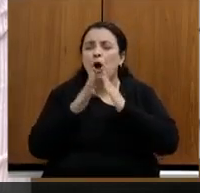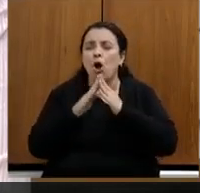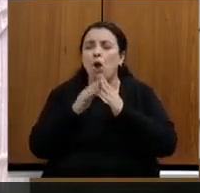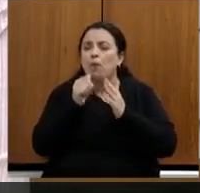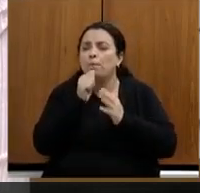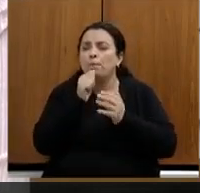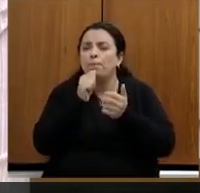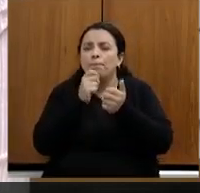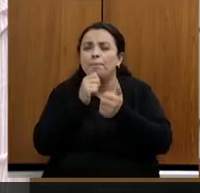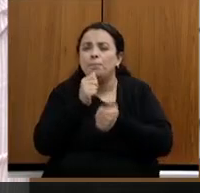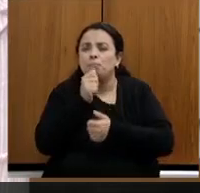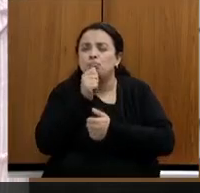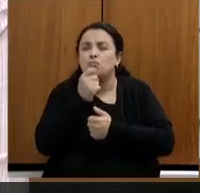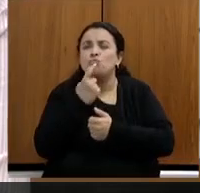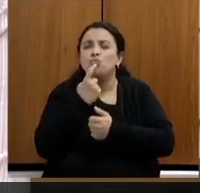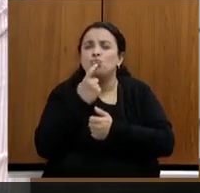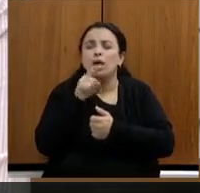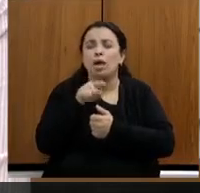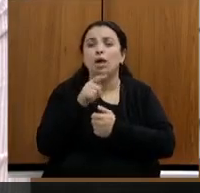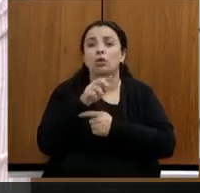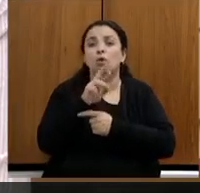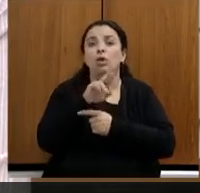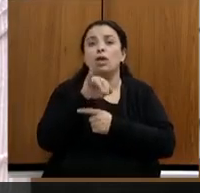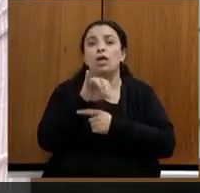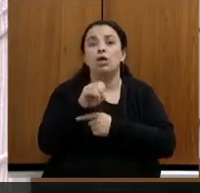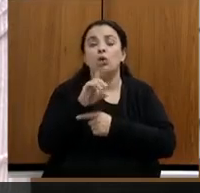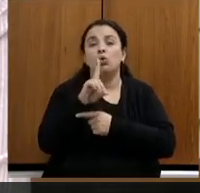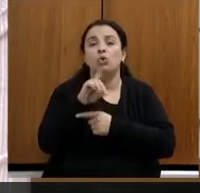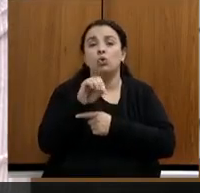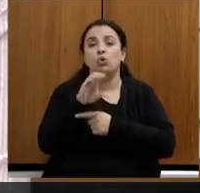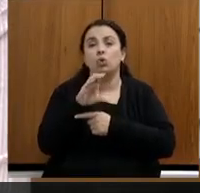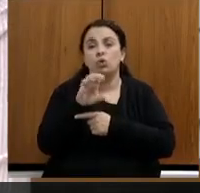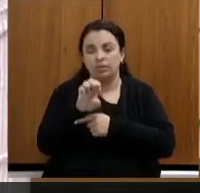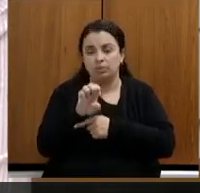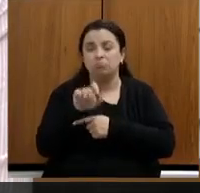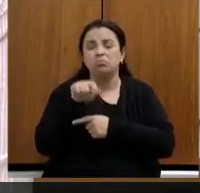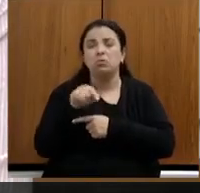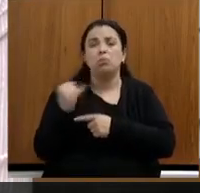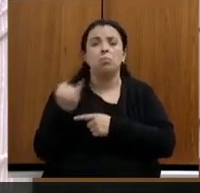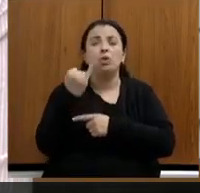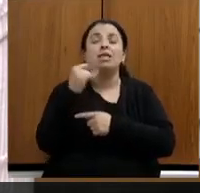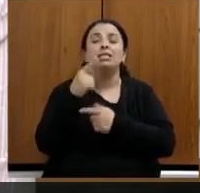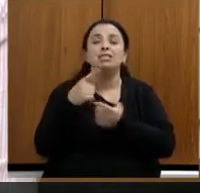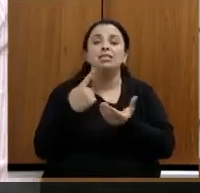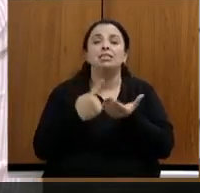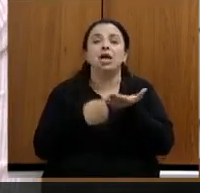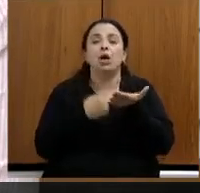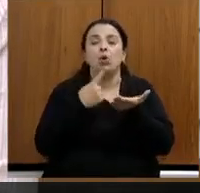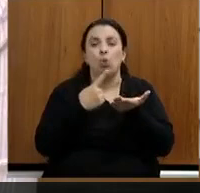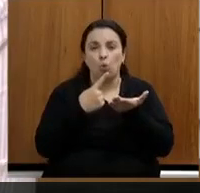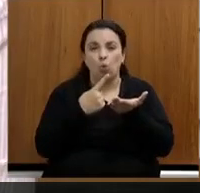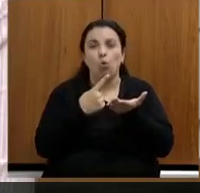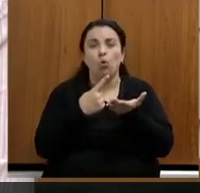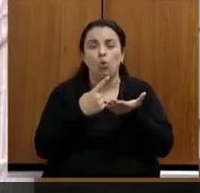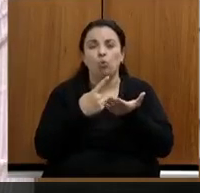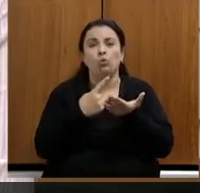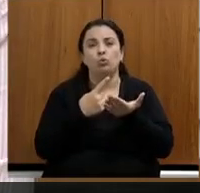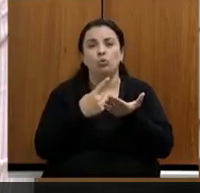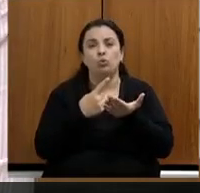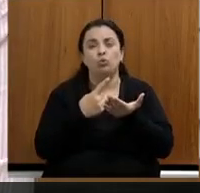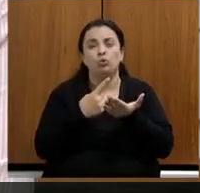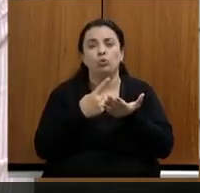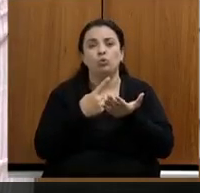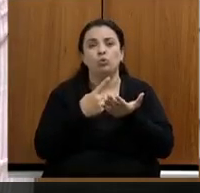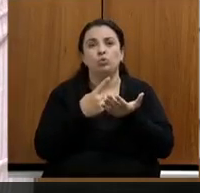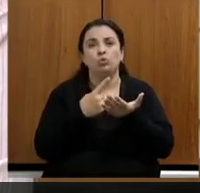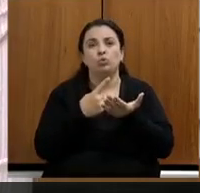importância que tem esse trabalho um acordo que foi feito de forma que prejudicou os que